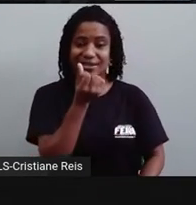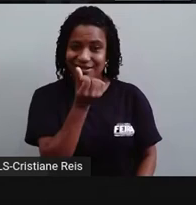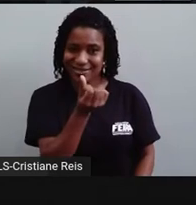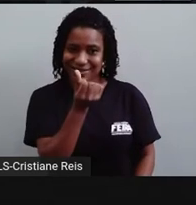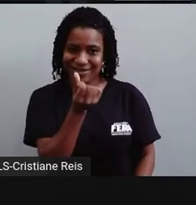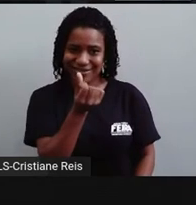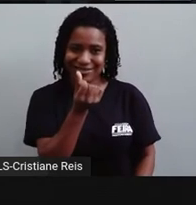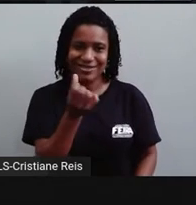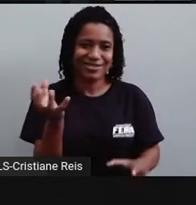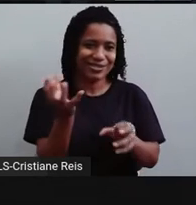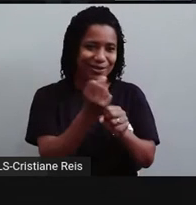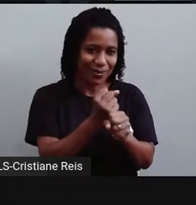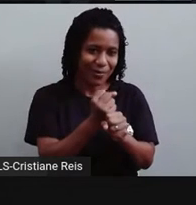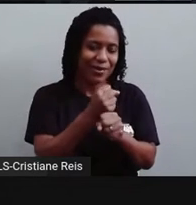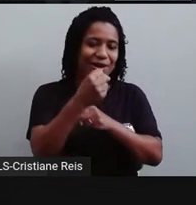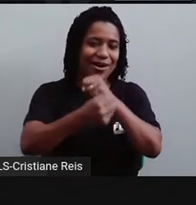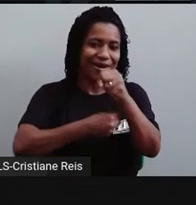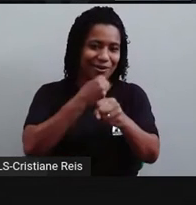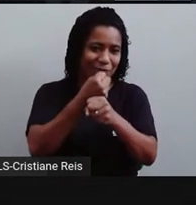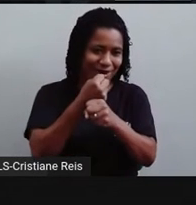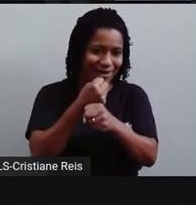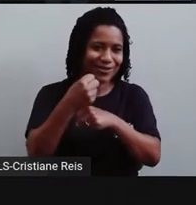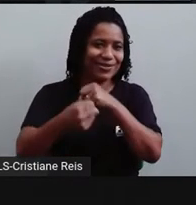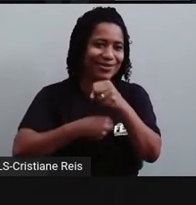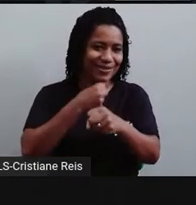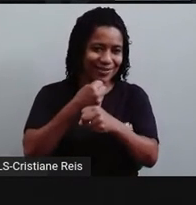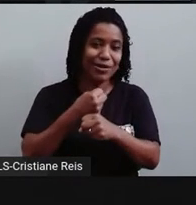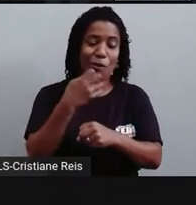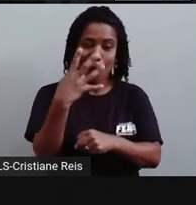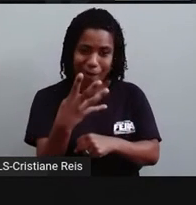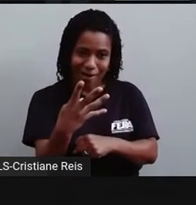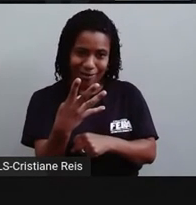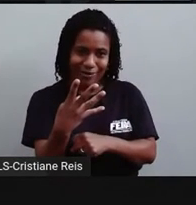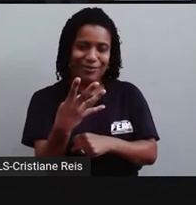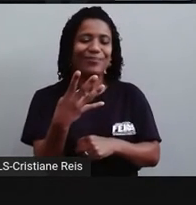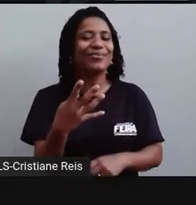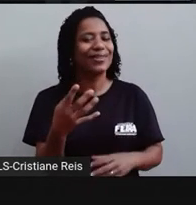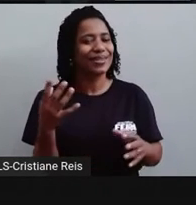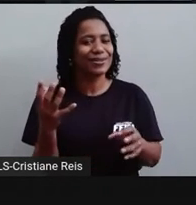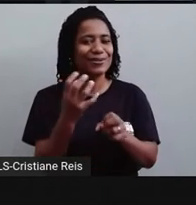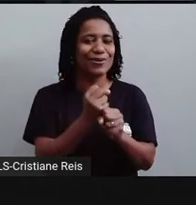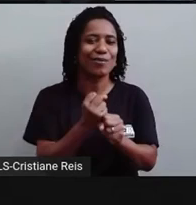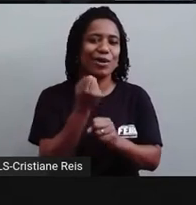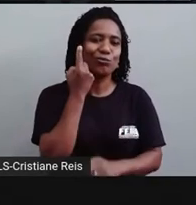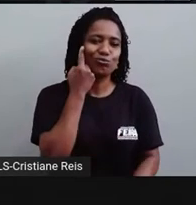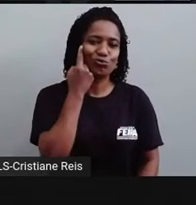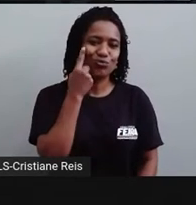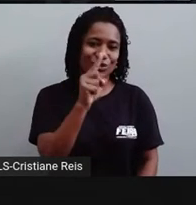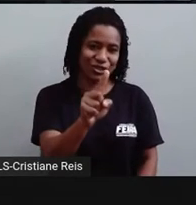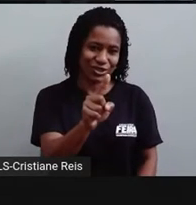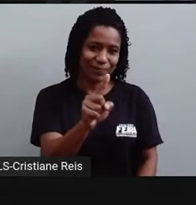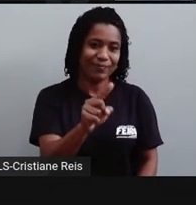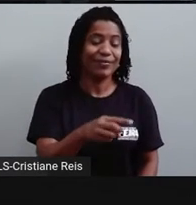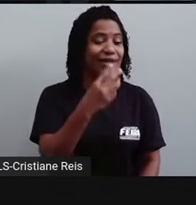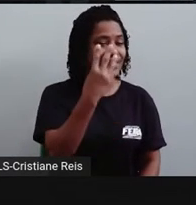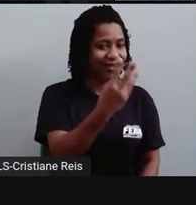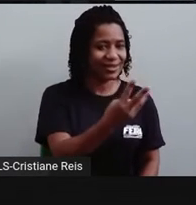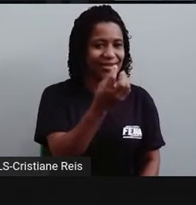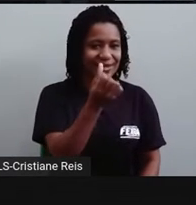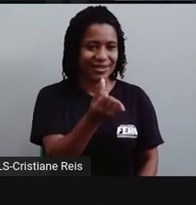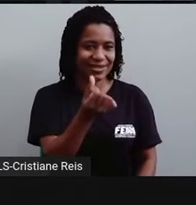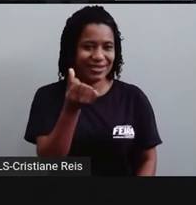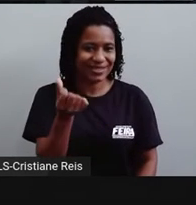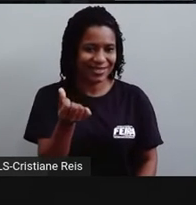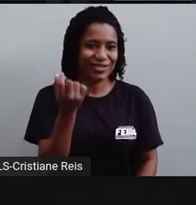precisa para depois multiplicar pelos 4 anos e formar o, no caso, 366 dias. Então, entenderam?